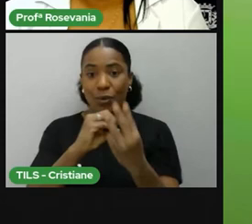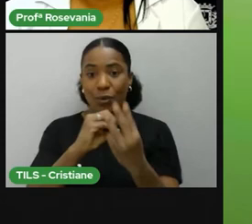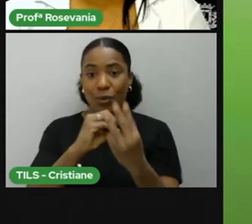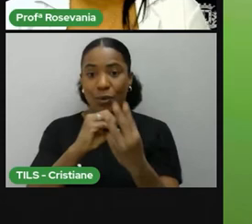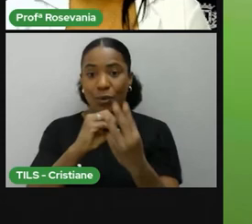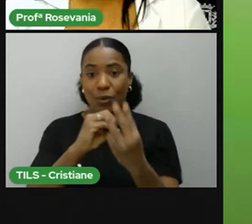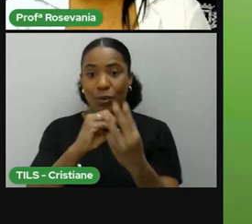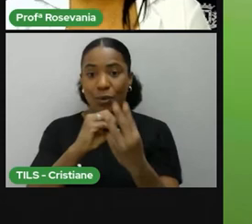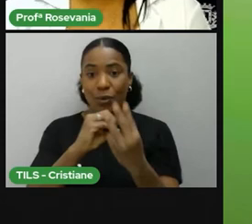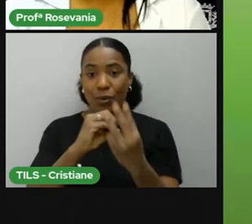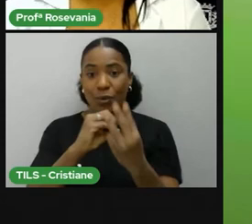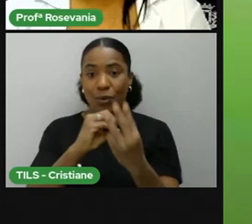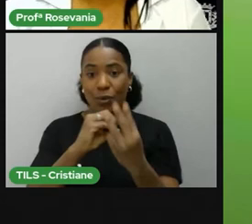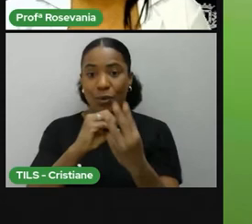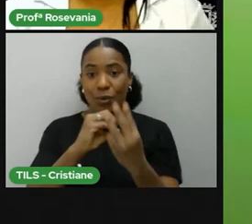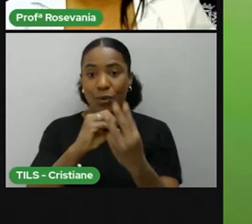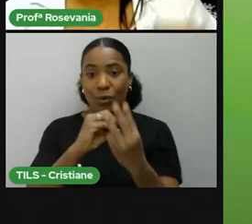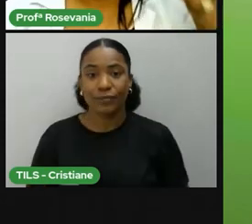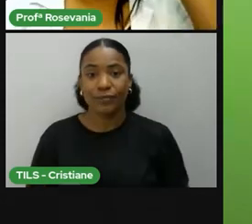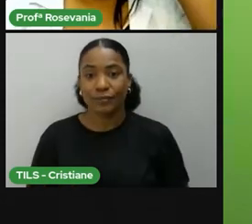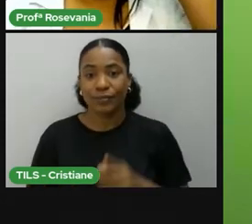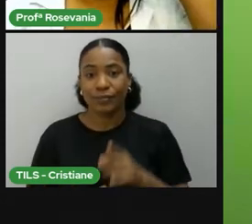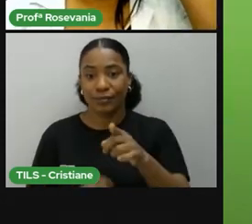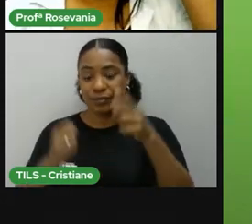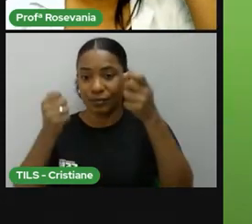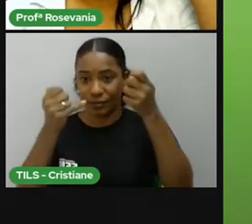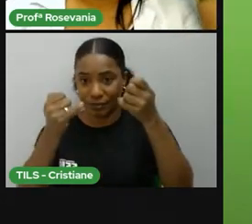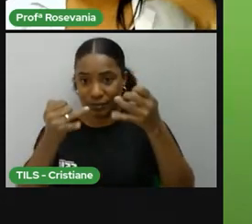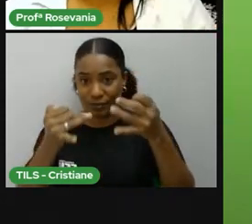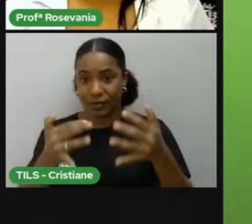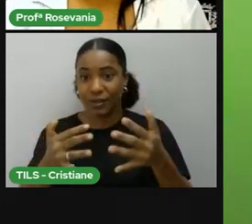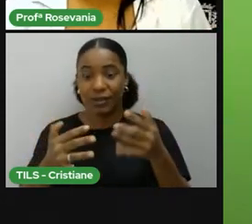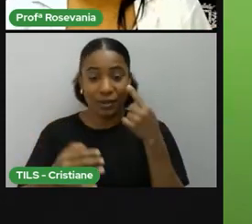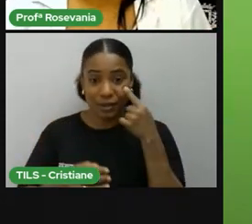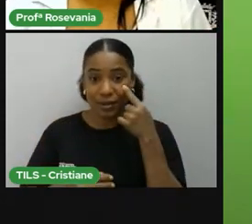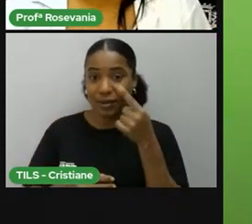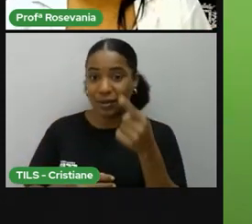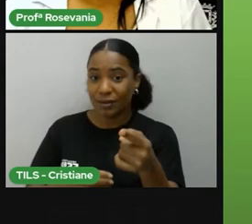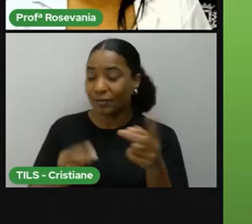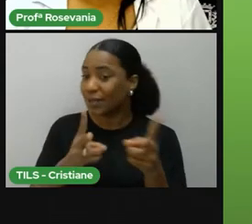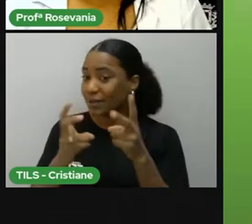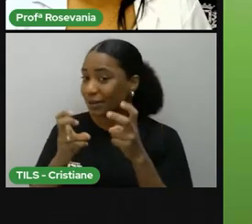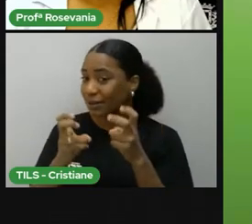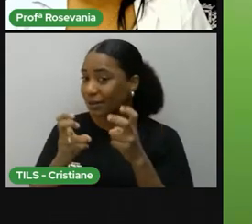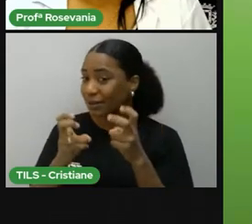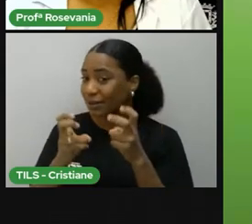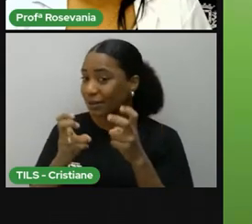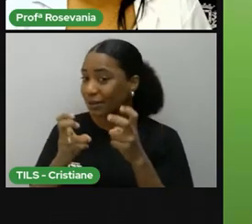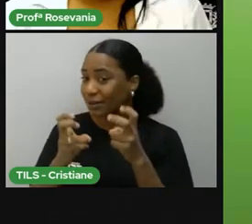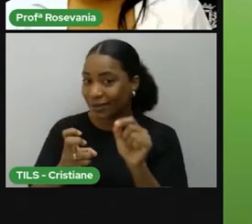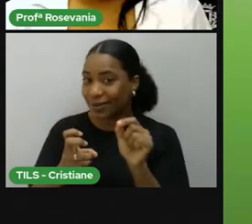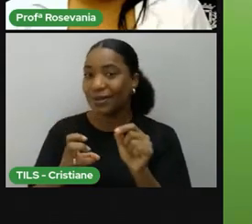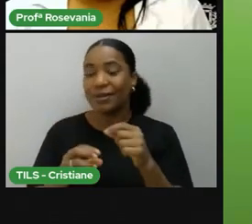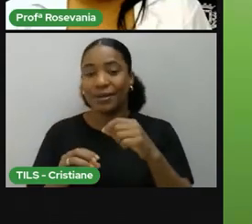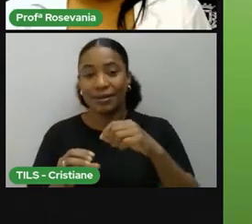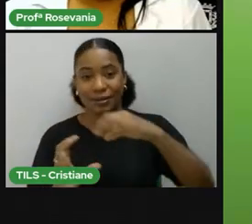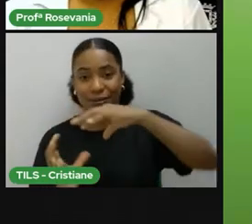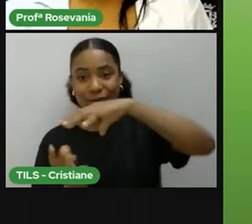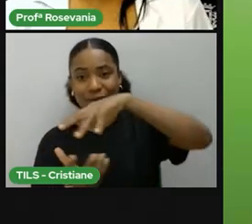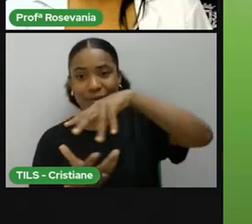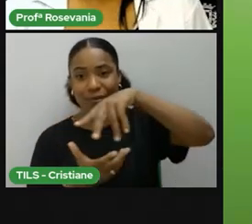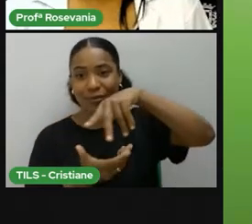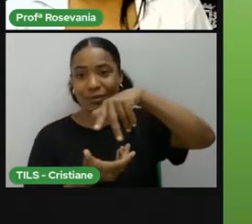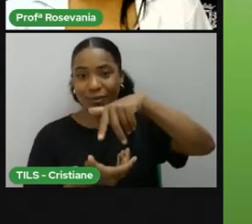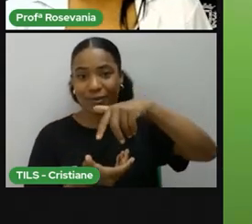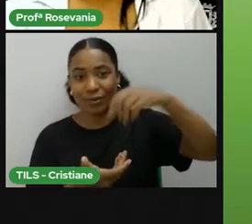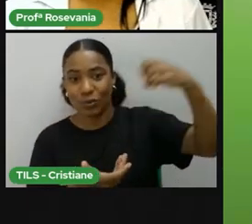você quiser. Então, aqui ele está dizendo, né, perante essa informação que a gente ainda tem aqui, né, o grau de iluminação, que é o período,